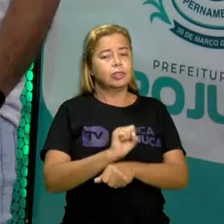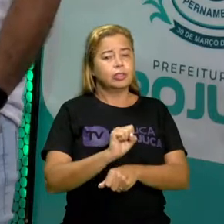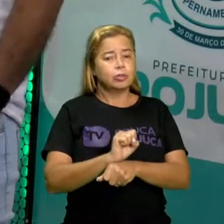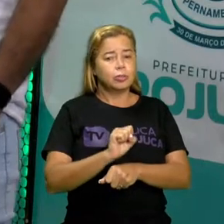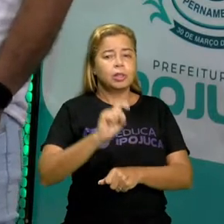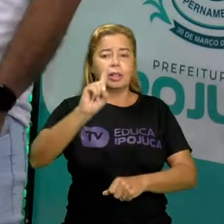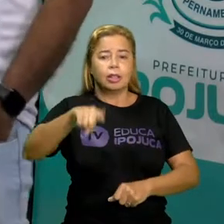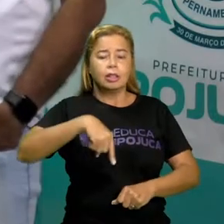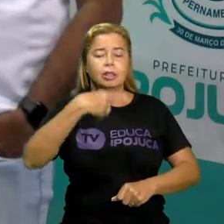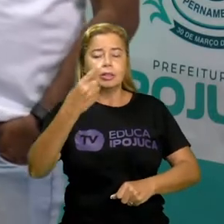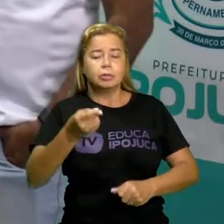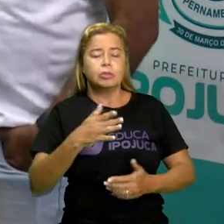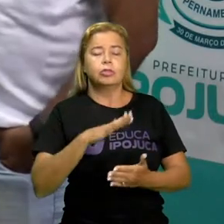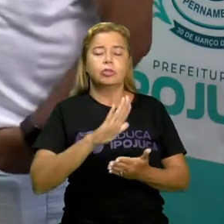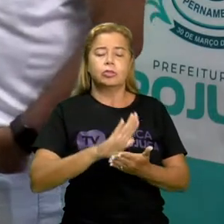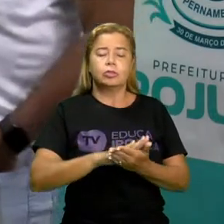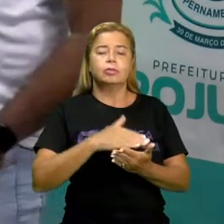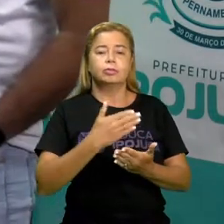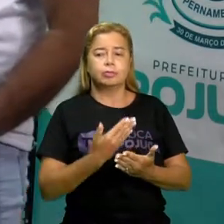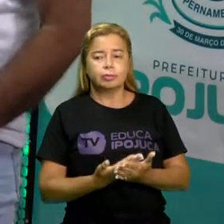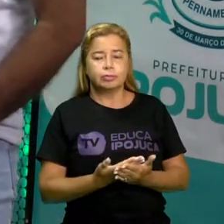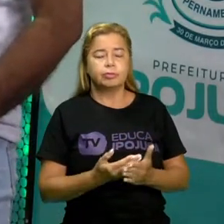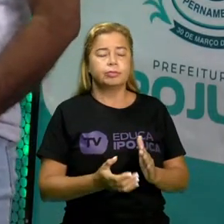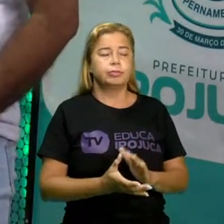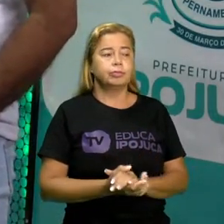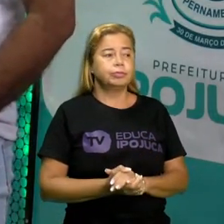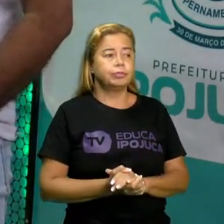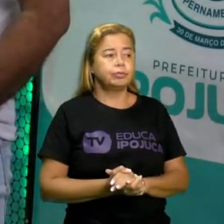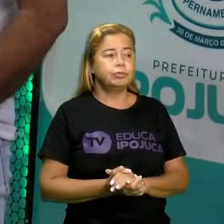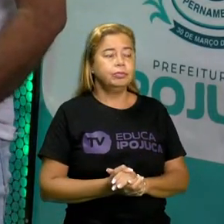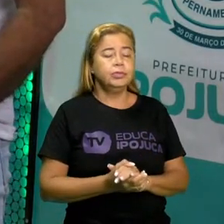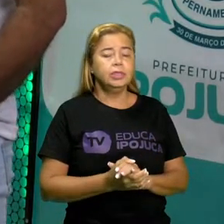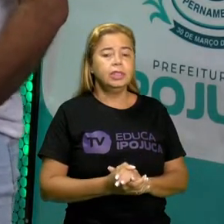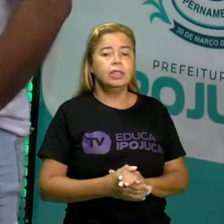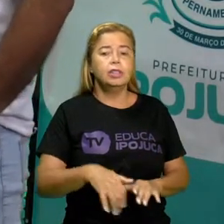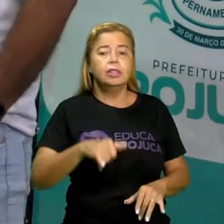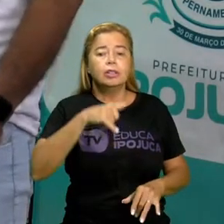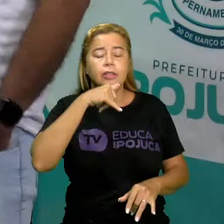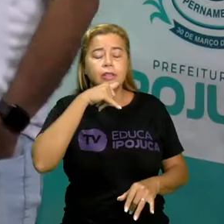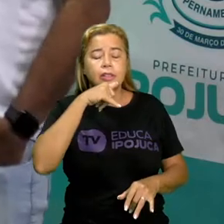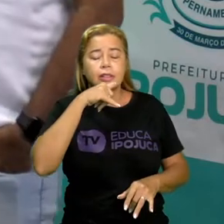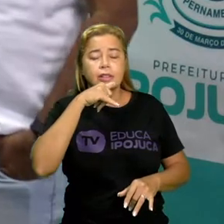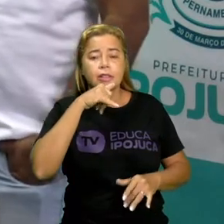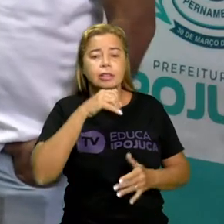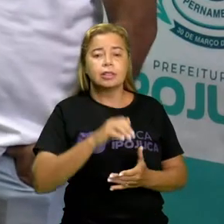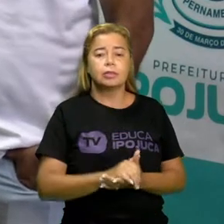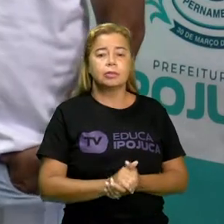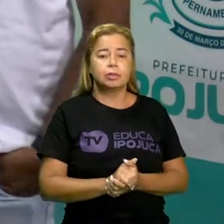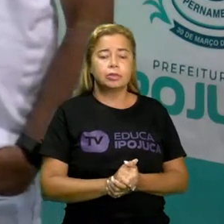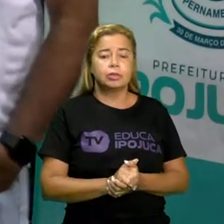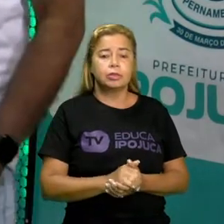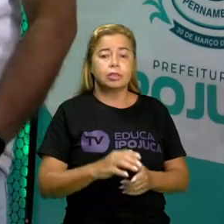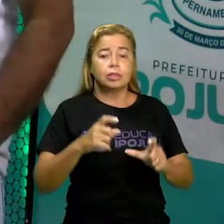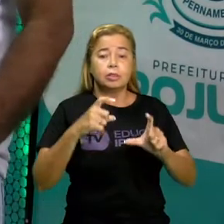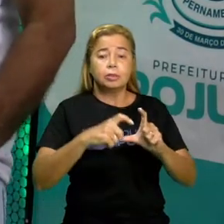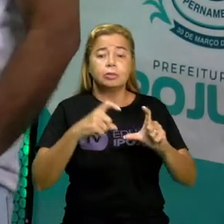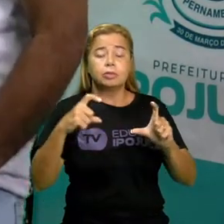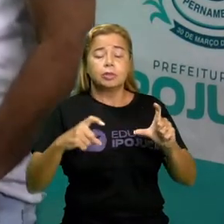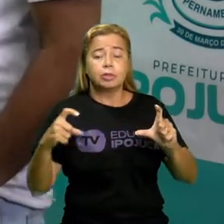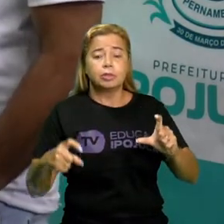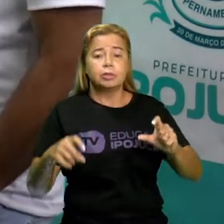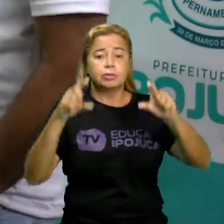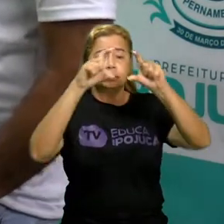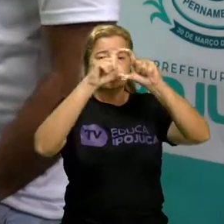tradução de cada um deles. Mas, nós temos aqui alguns exemplos, certo? Desses pronomes em